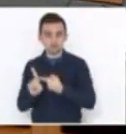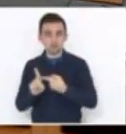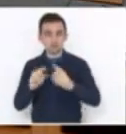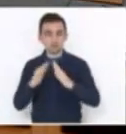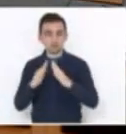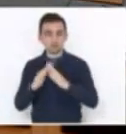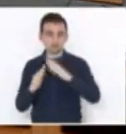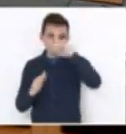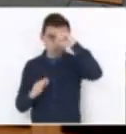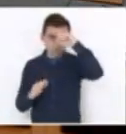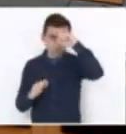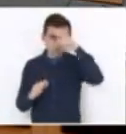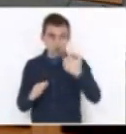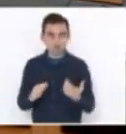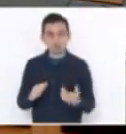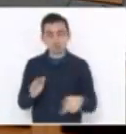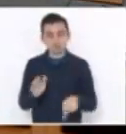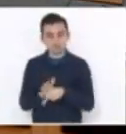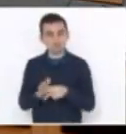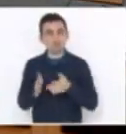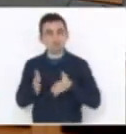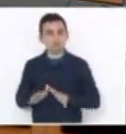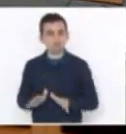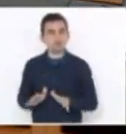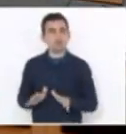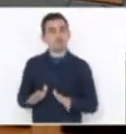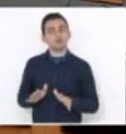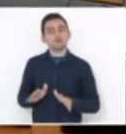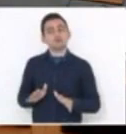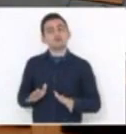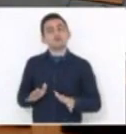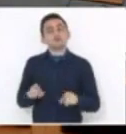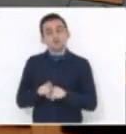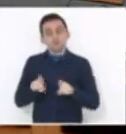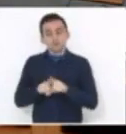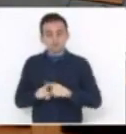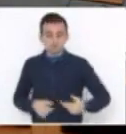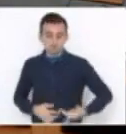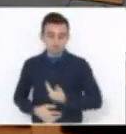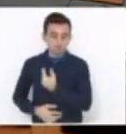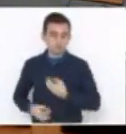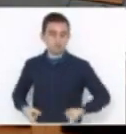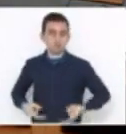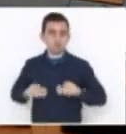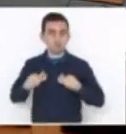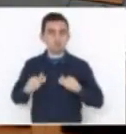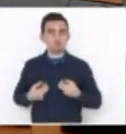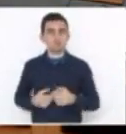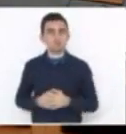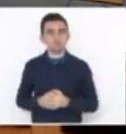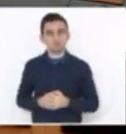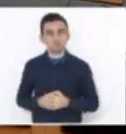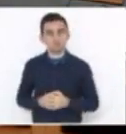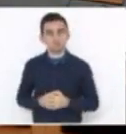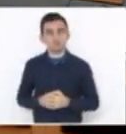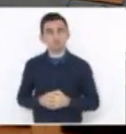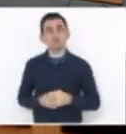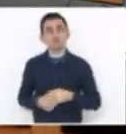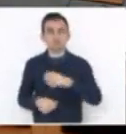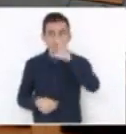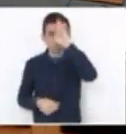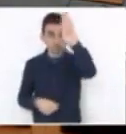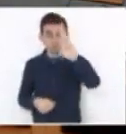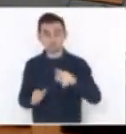Santa Catarina de maternidade e também em cirurgias oncológicas, principalmente as nossas mulheres. Ela é